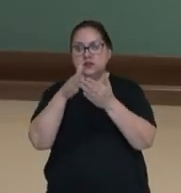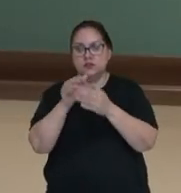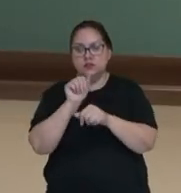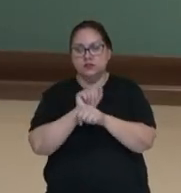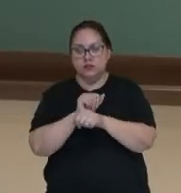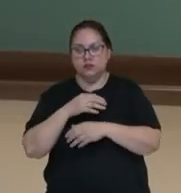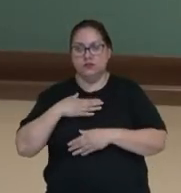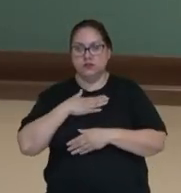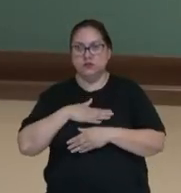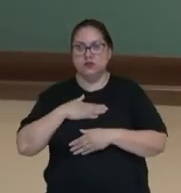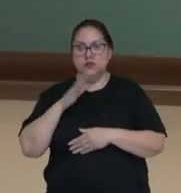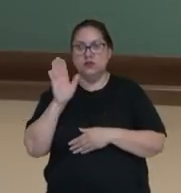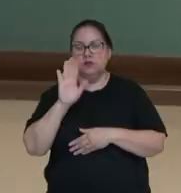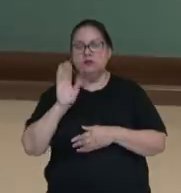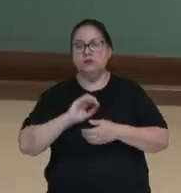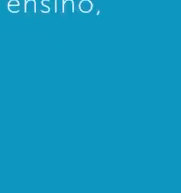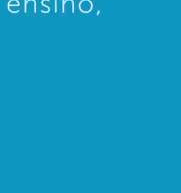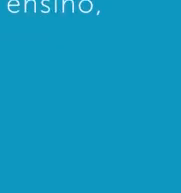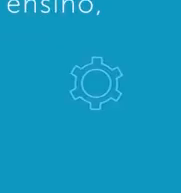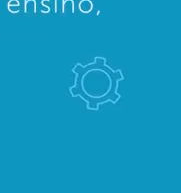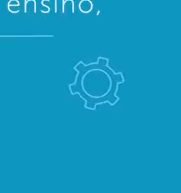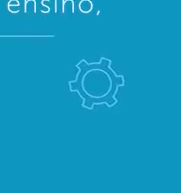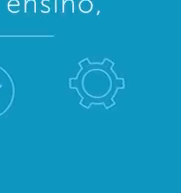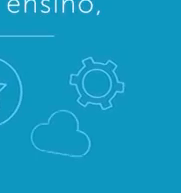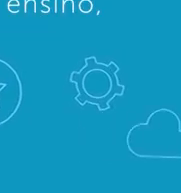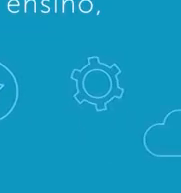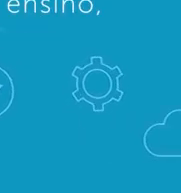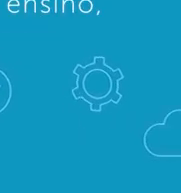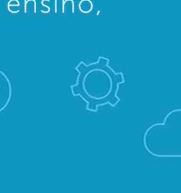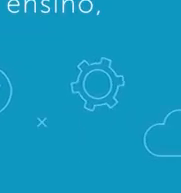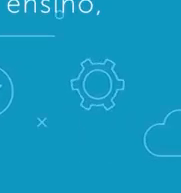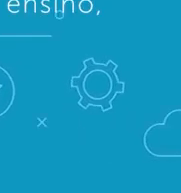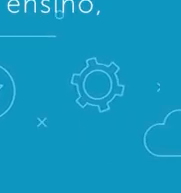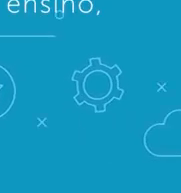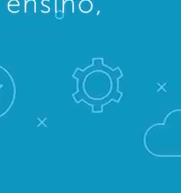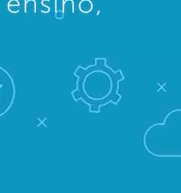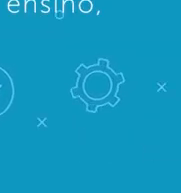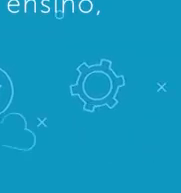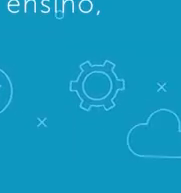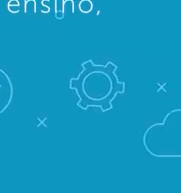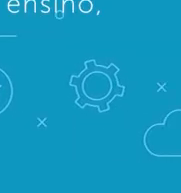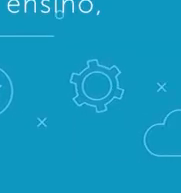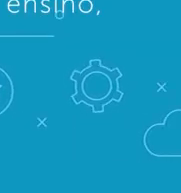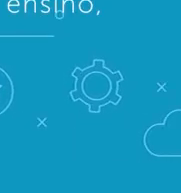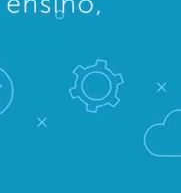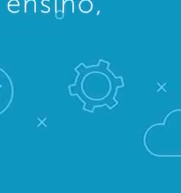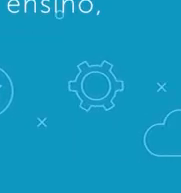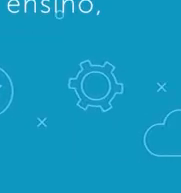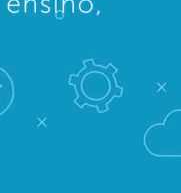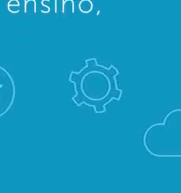Espero que vocês tenham gostado e até a próxima. tchau. Tchau, tchau. Tchau,